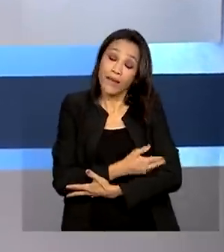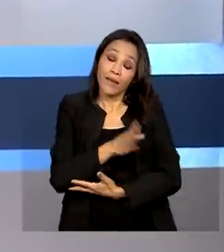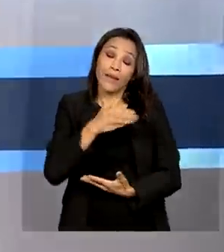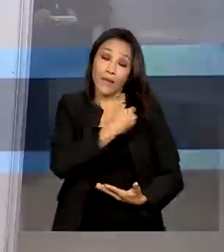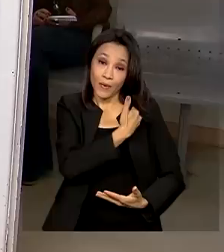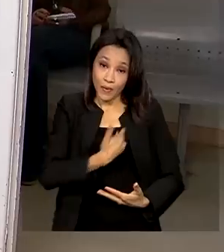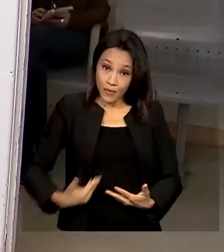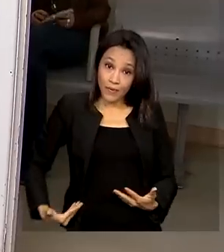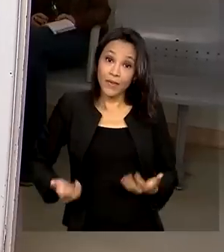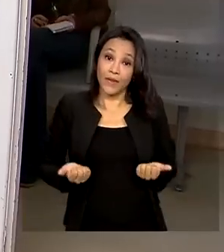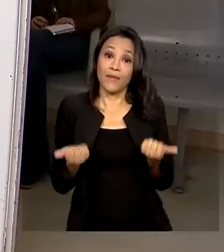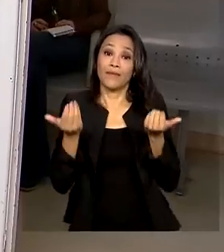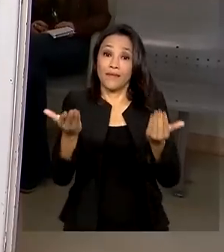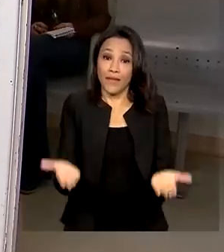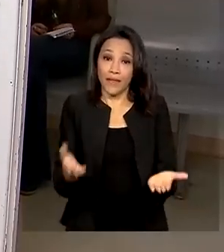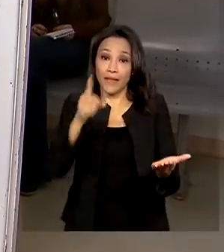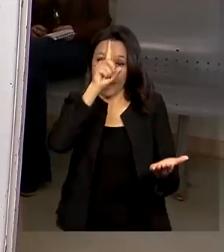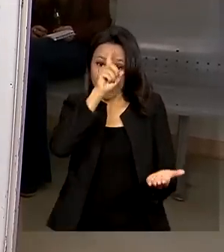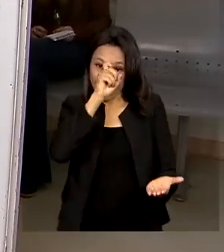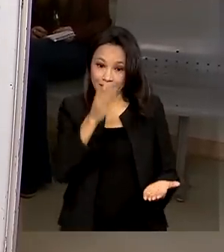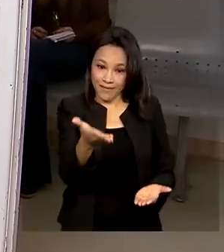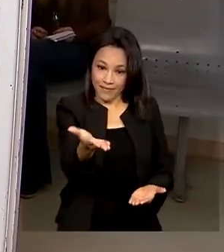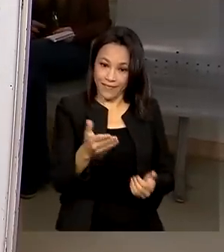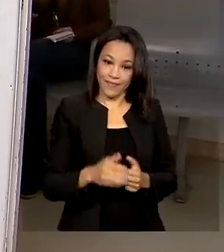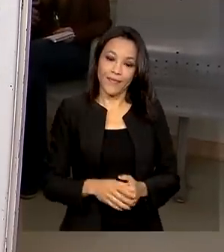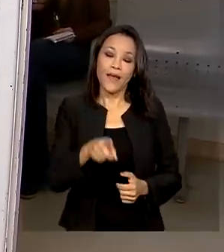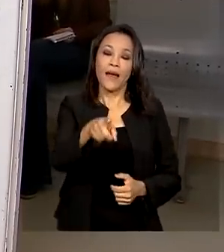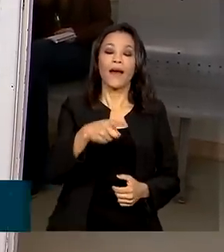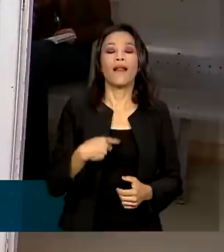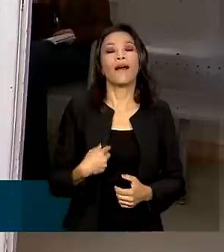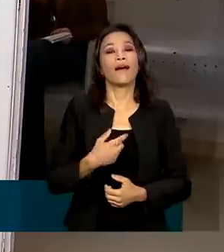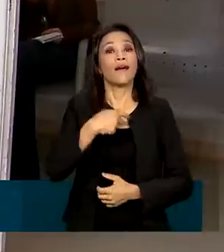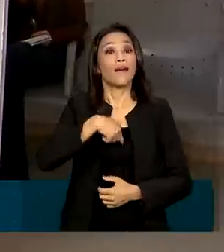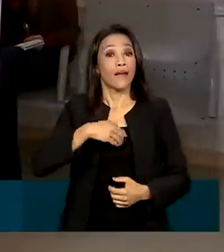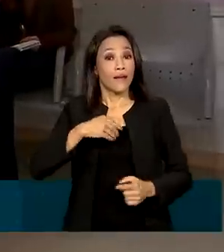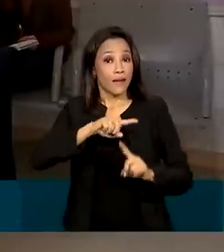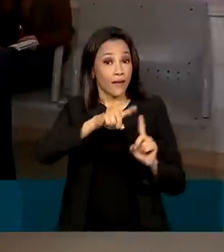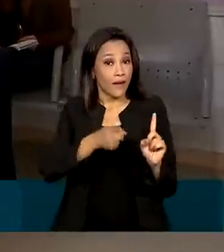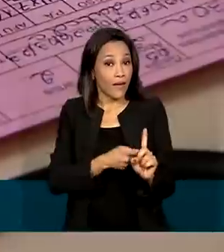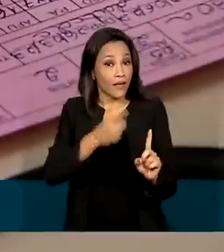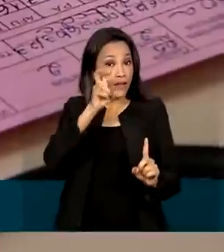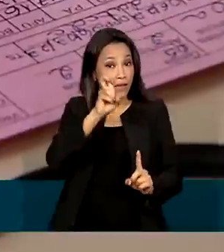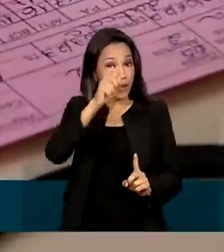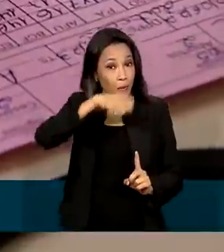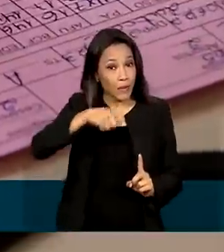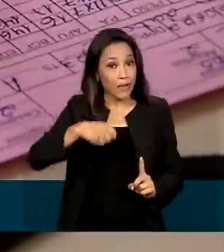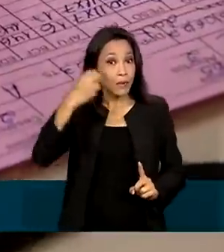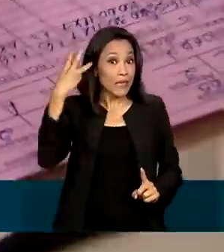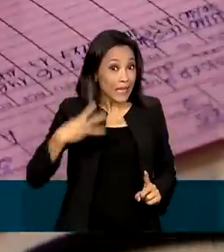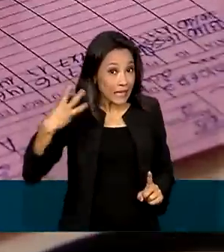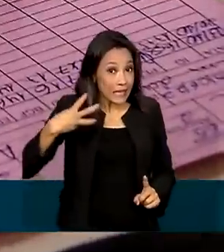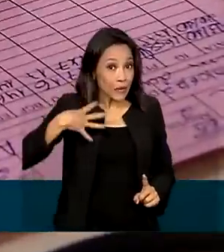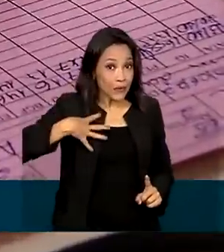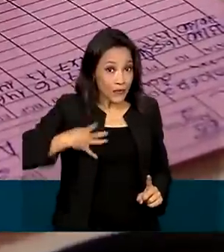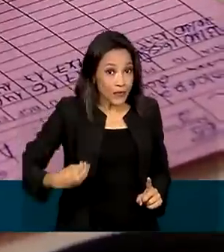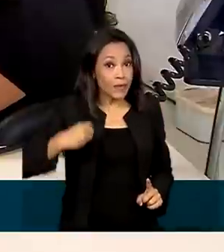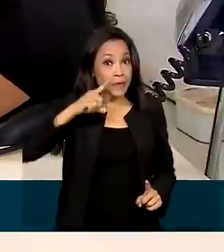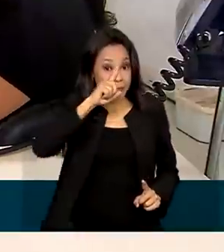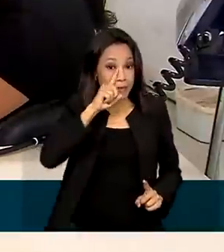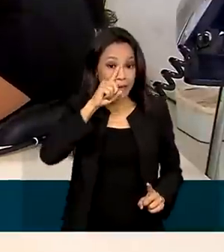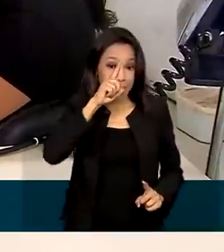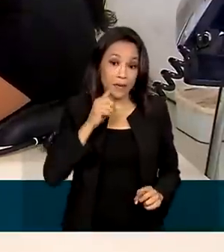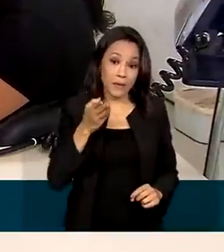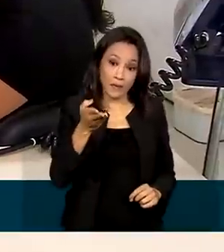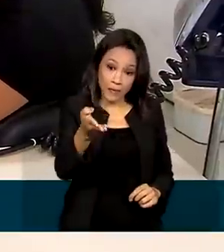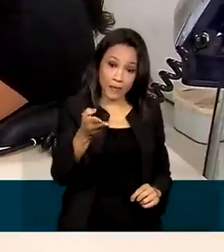apoio. Beatriz está grávida de cinco meses. É o terceiro filho e a gravidez é de alto risco.